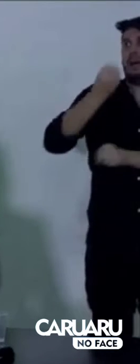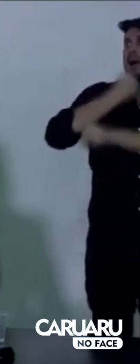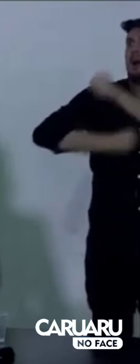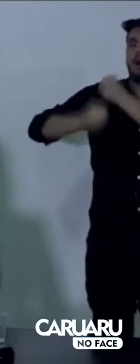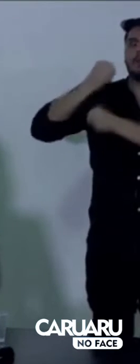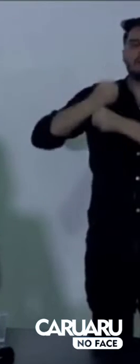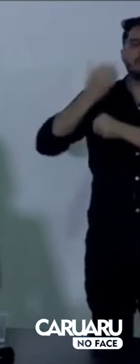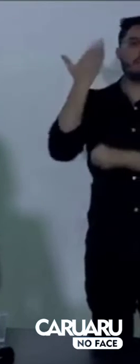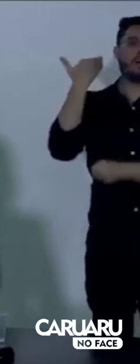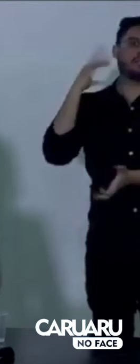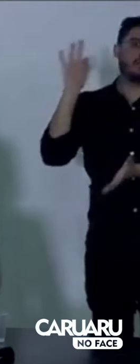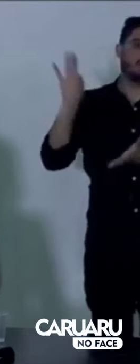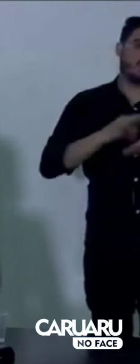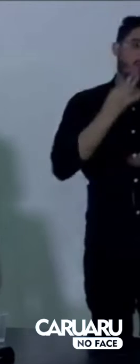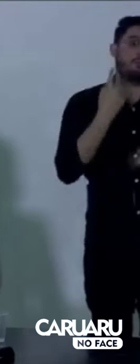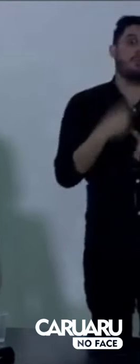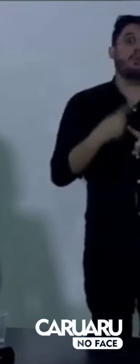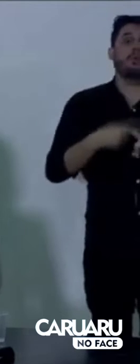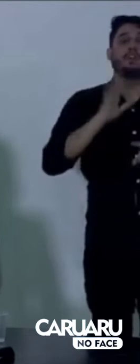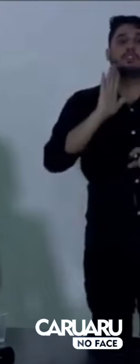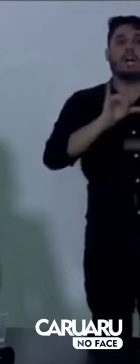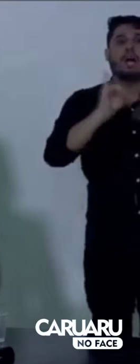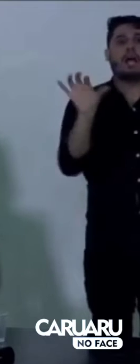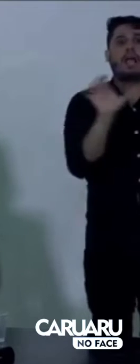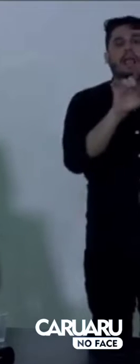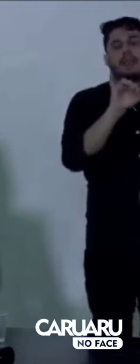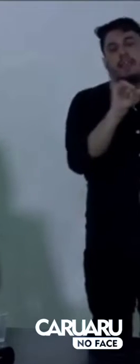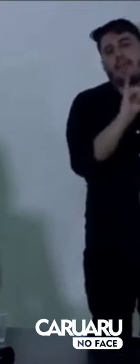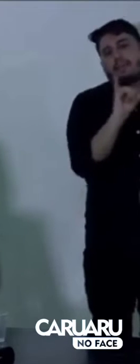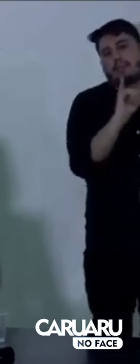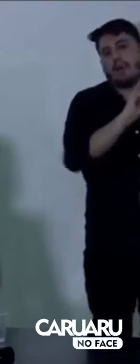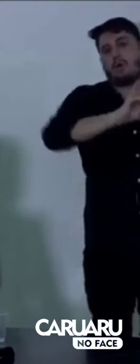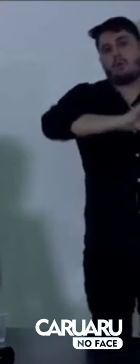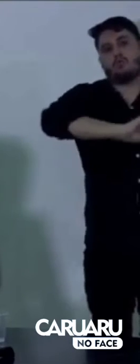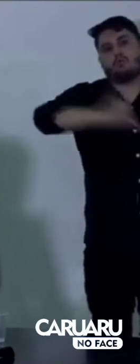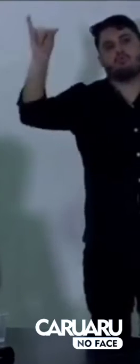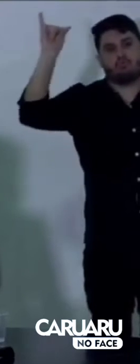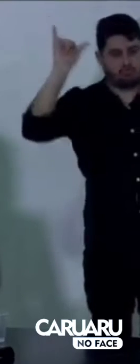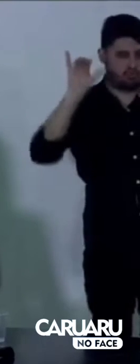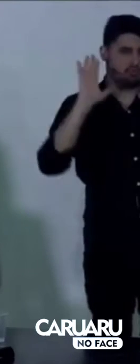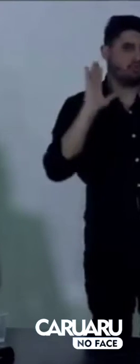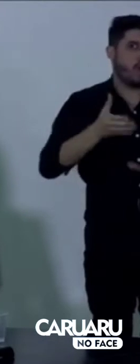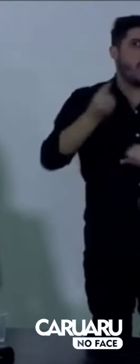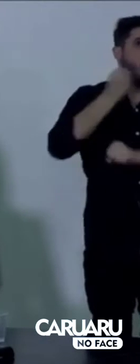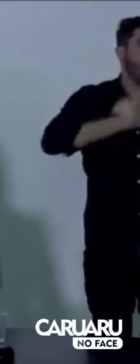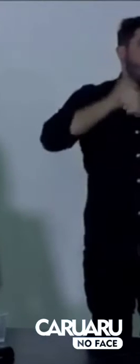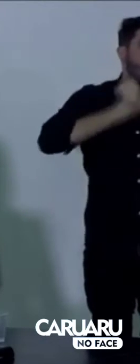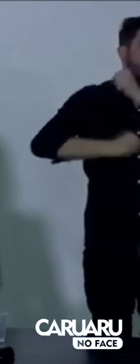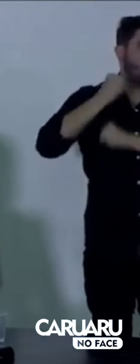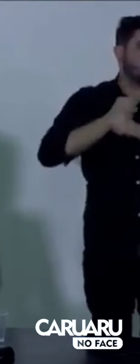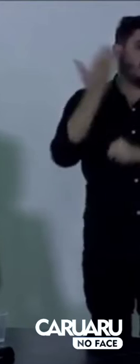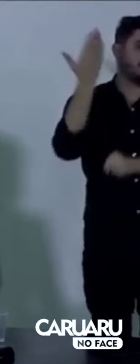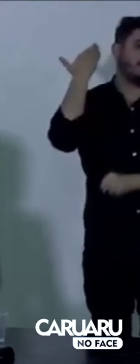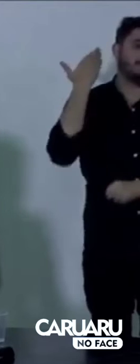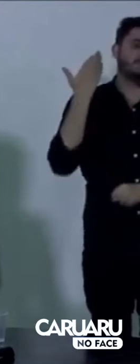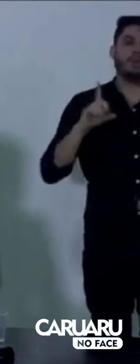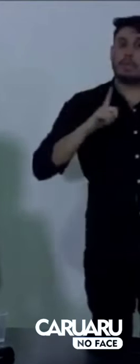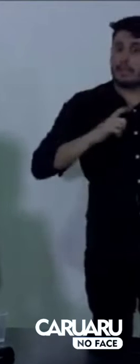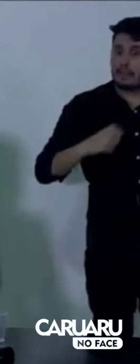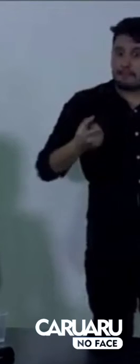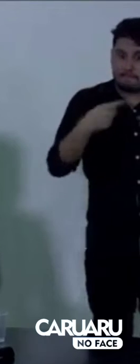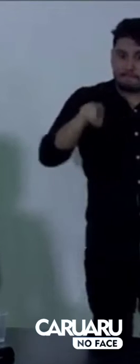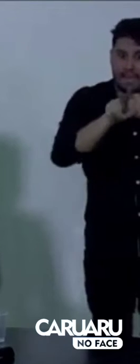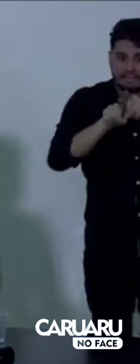porque fizemos, sim, chamamentos públicos para dois anos e temos recursos garantidos, embora não depositados, na nossa